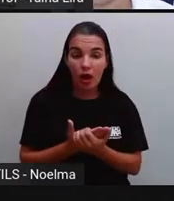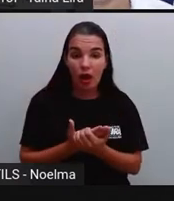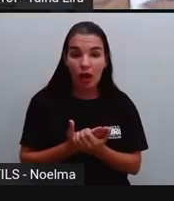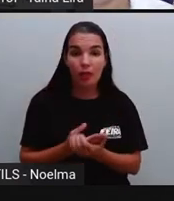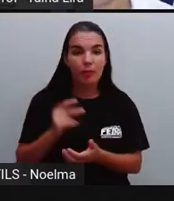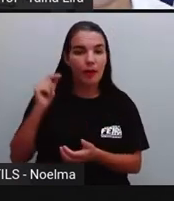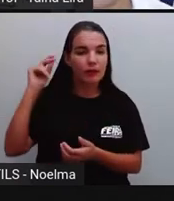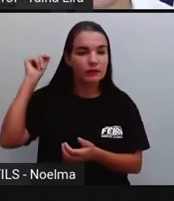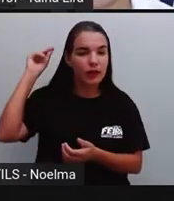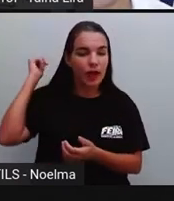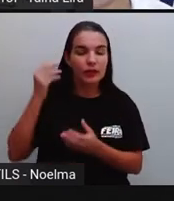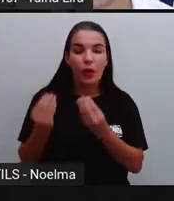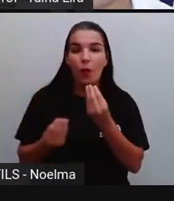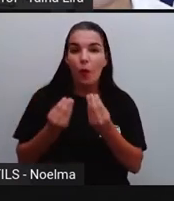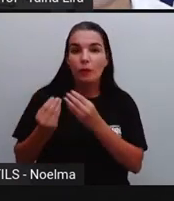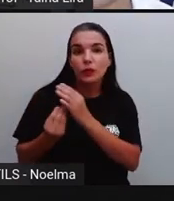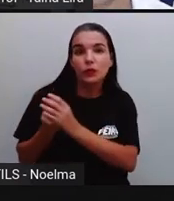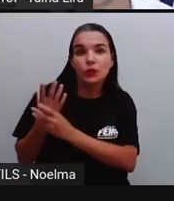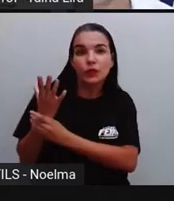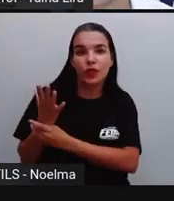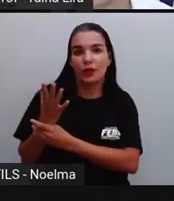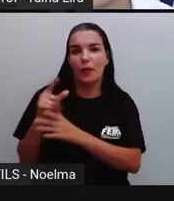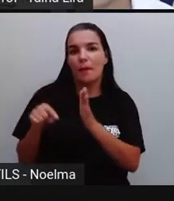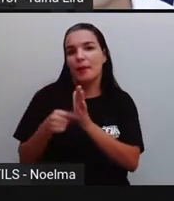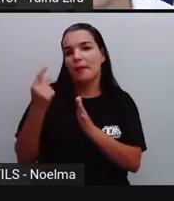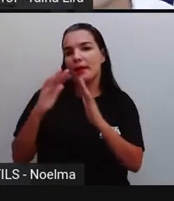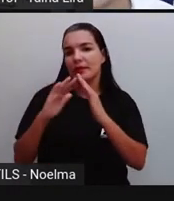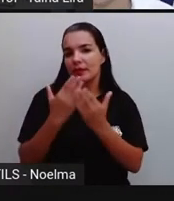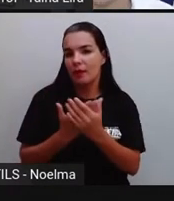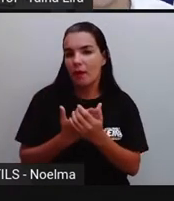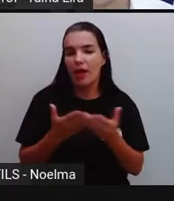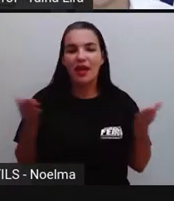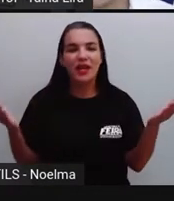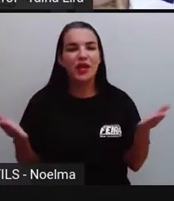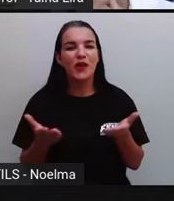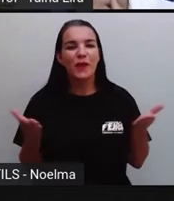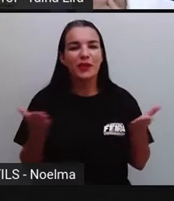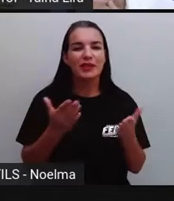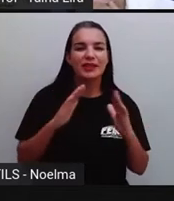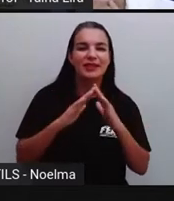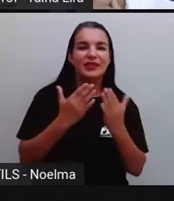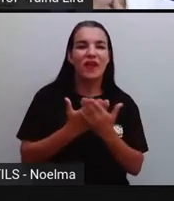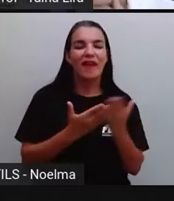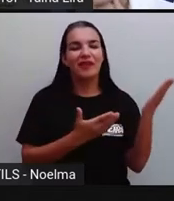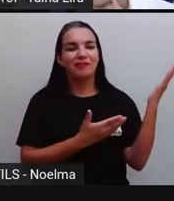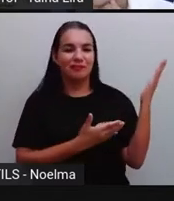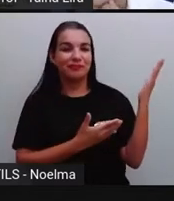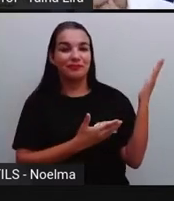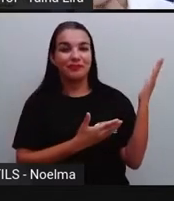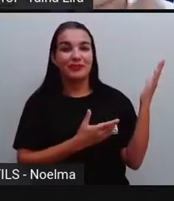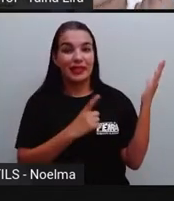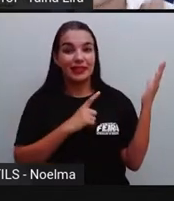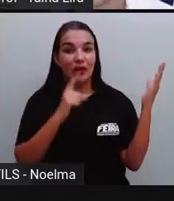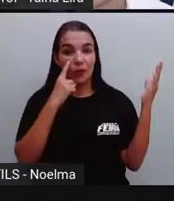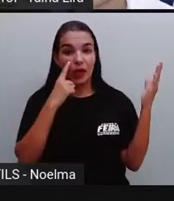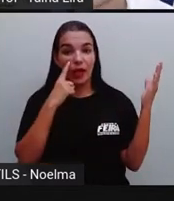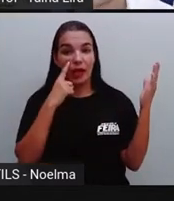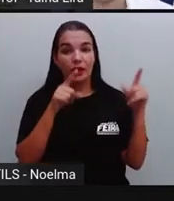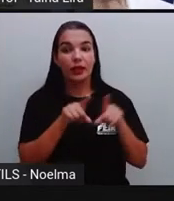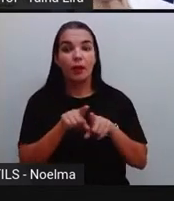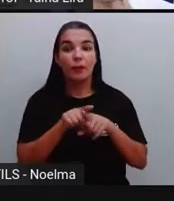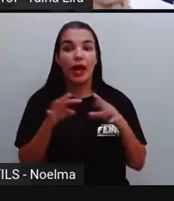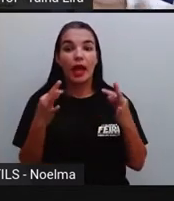Que foi lá onde surgiram as primeiras escolas. E uma imagem da escola de hoje. Observe, inclusive, o uso da